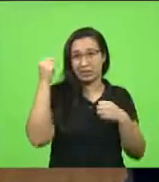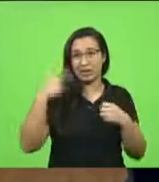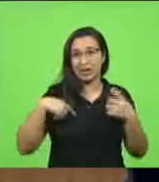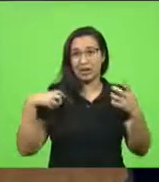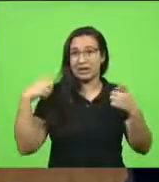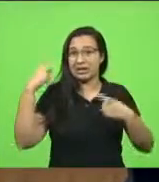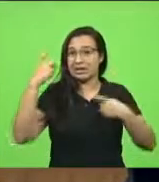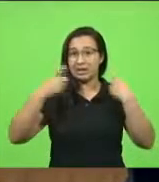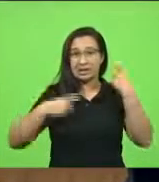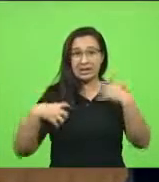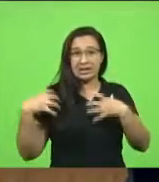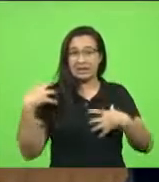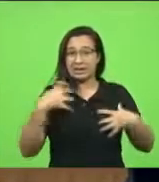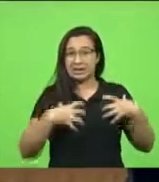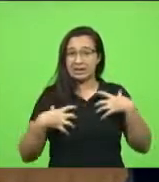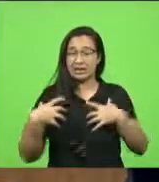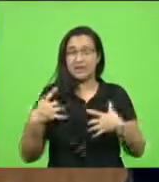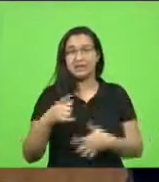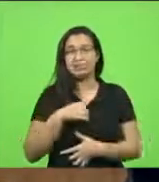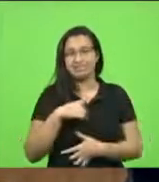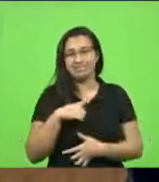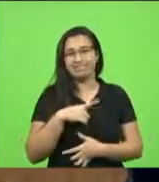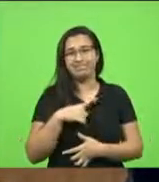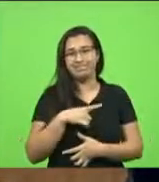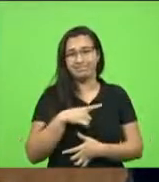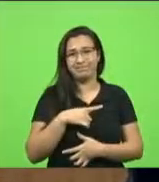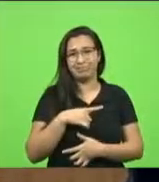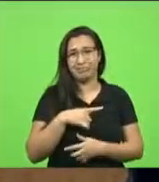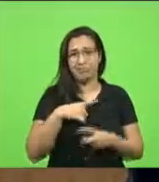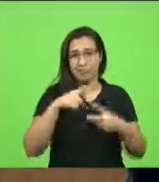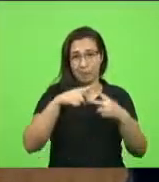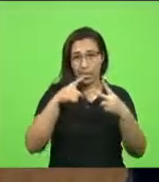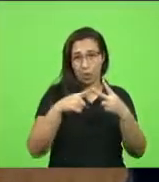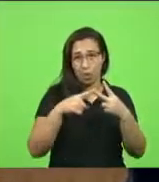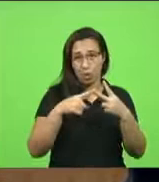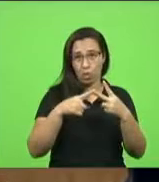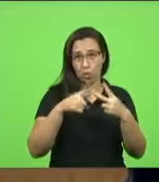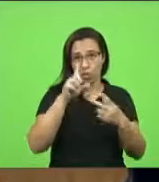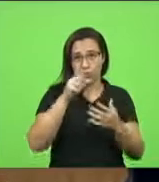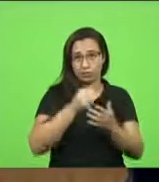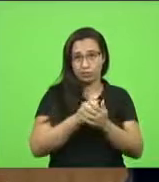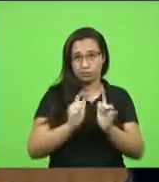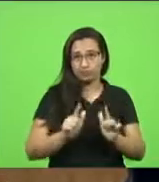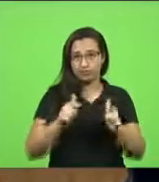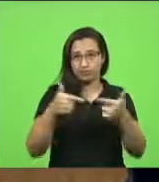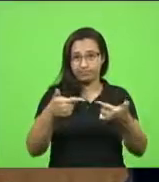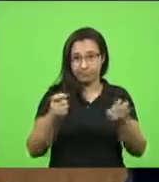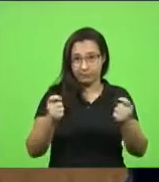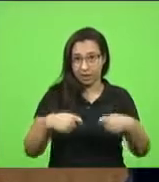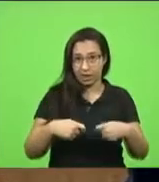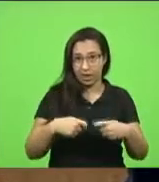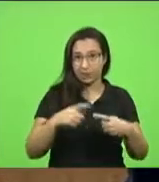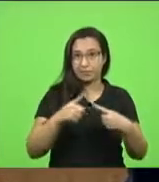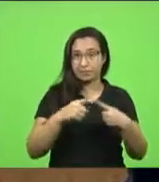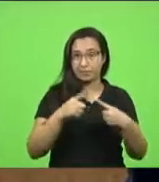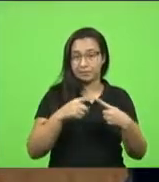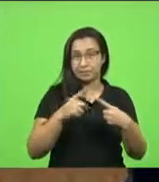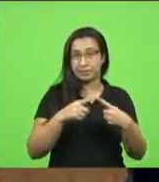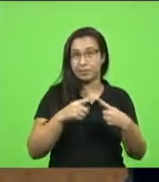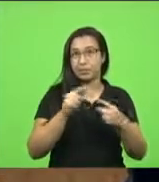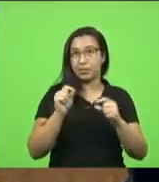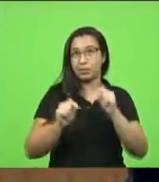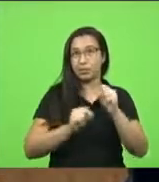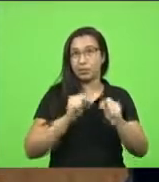Dia Santa Catarina. Então, quero dizer que, para mim, tem duas ações bem concretas que eu visualizo. Uma é